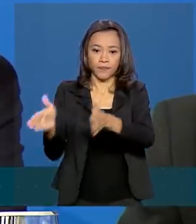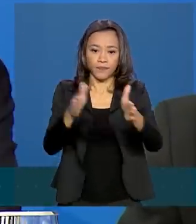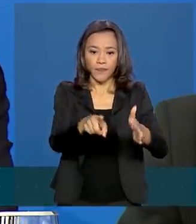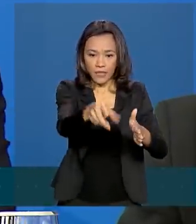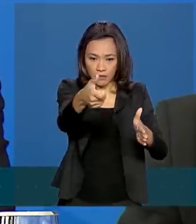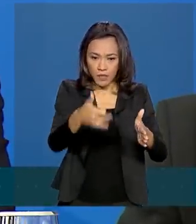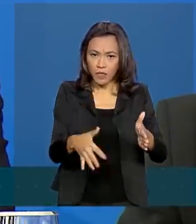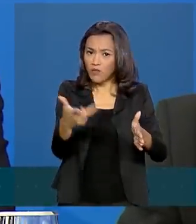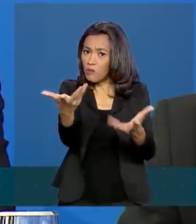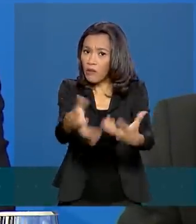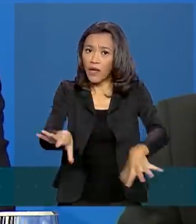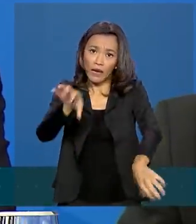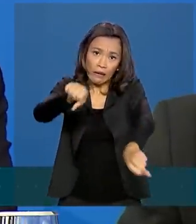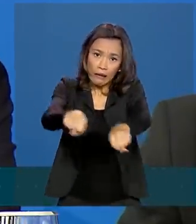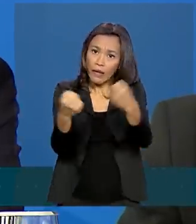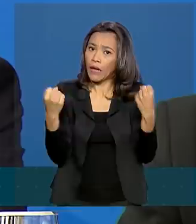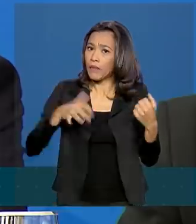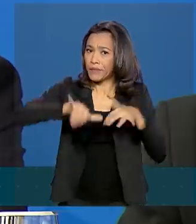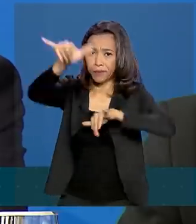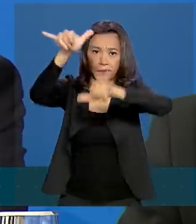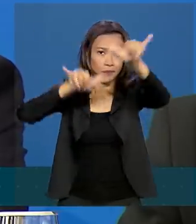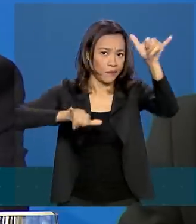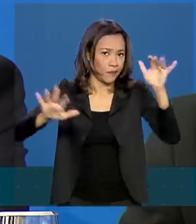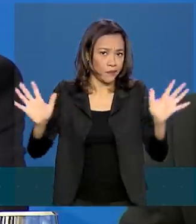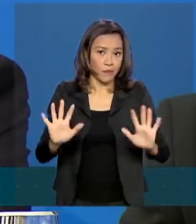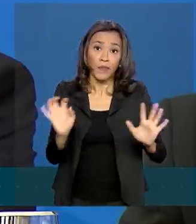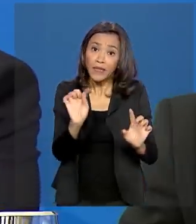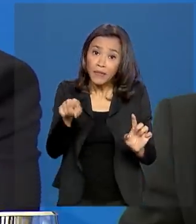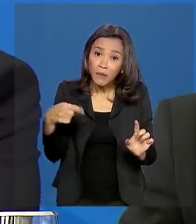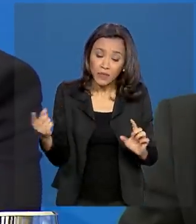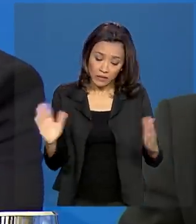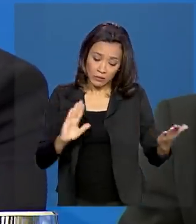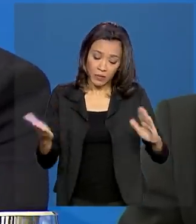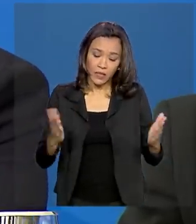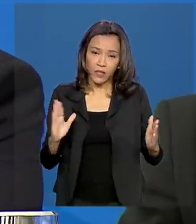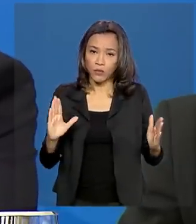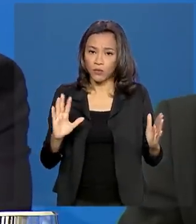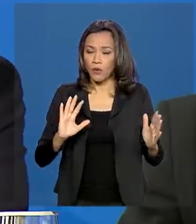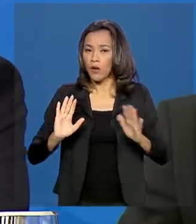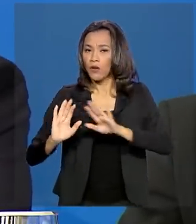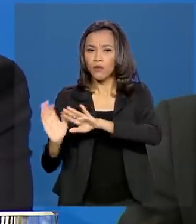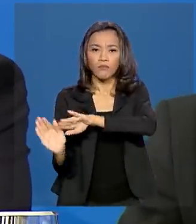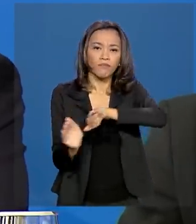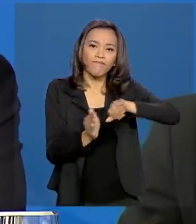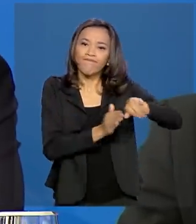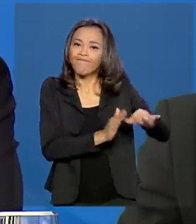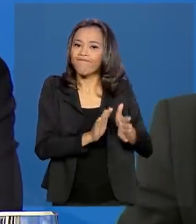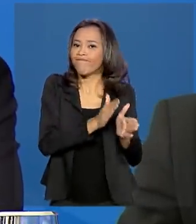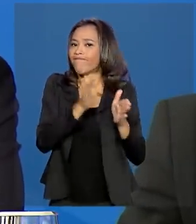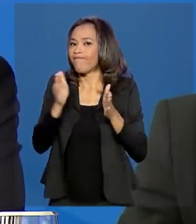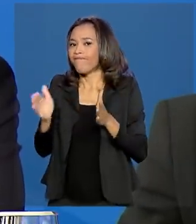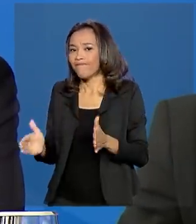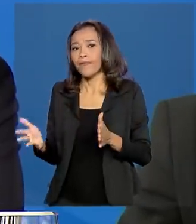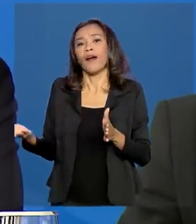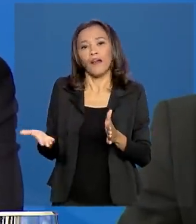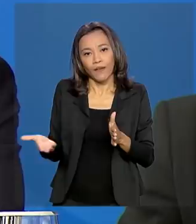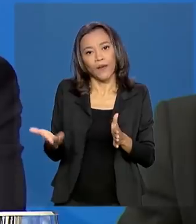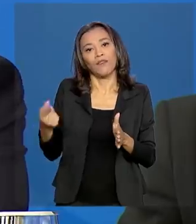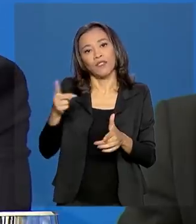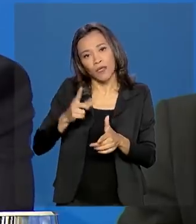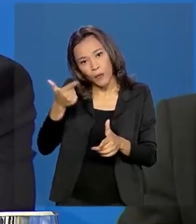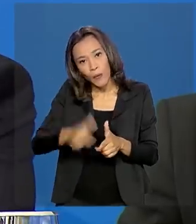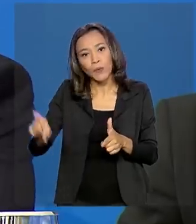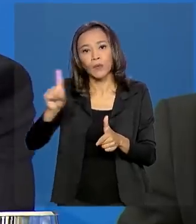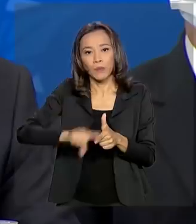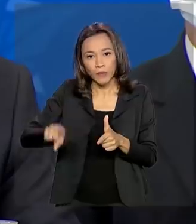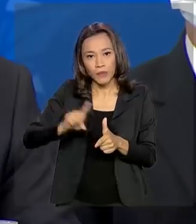ter descontinuidade na prestação de serviços. Porque depois que a crise passar, aí a gente vai ter a dificuldade, o problema de oferta e isso vai trazer